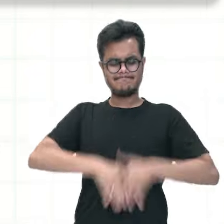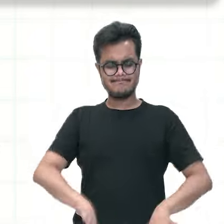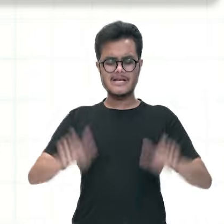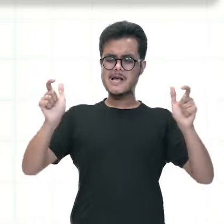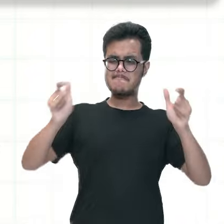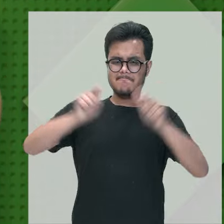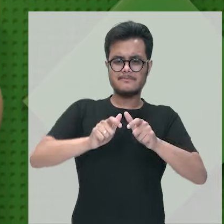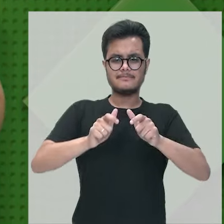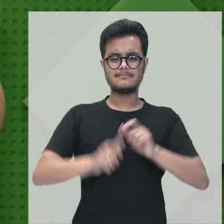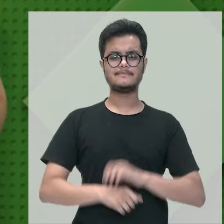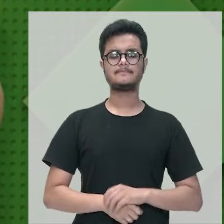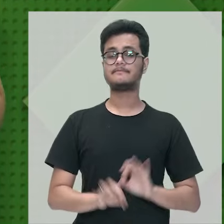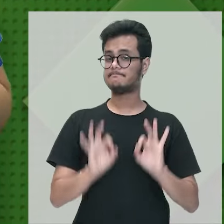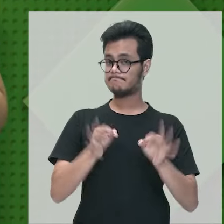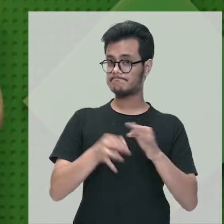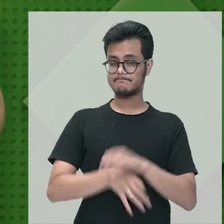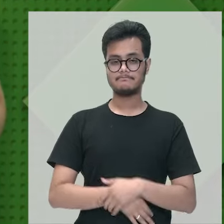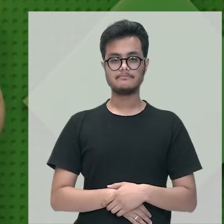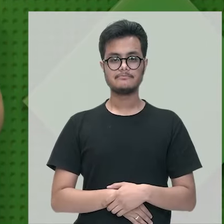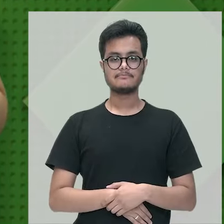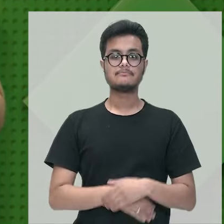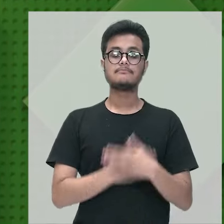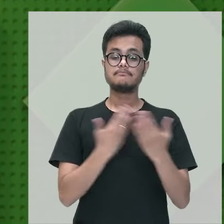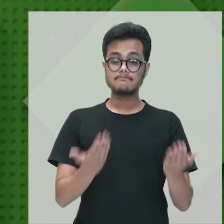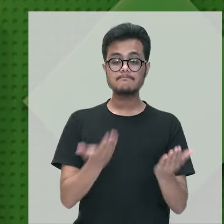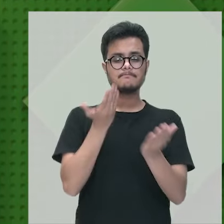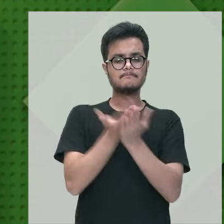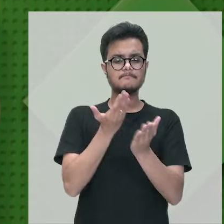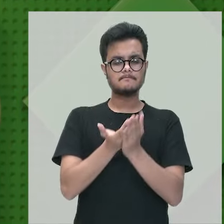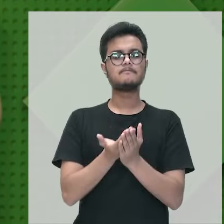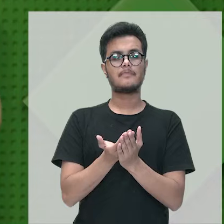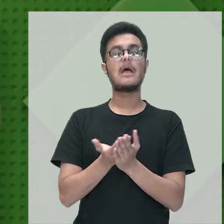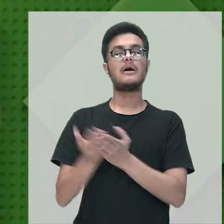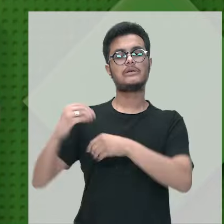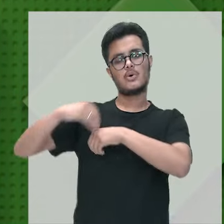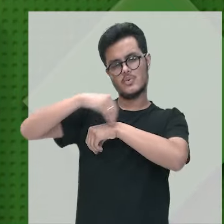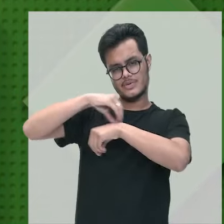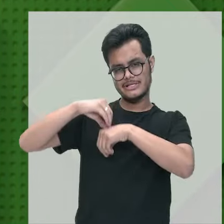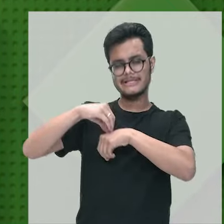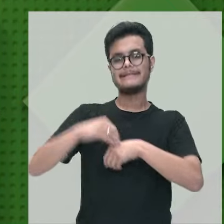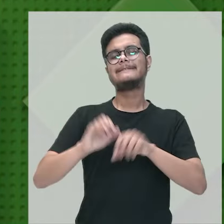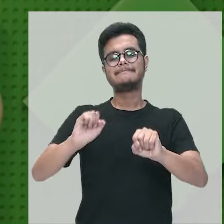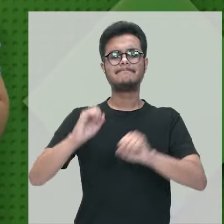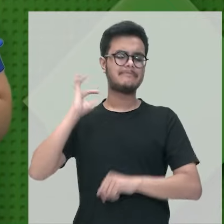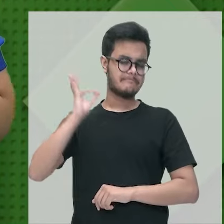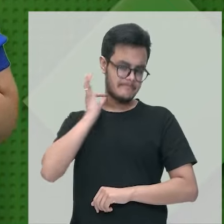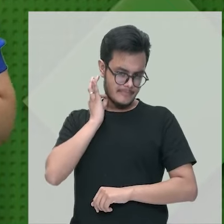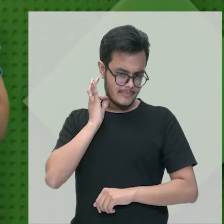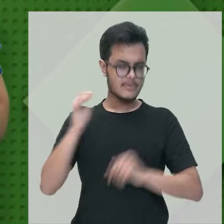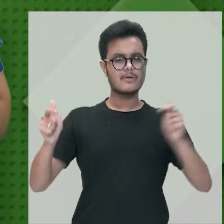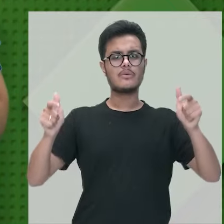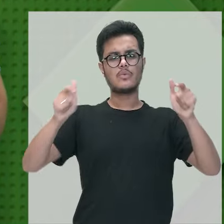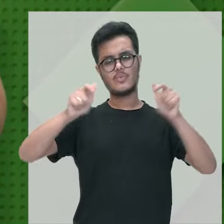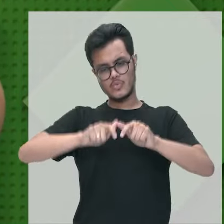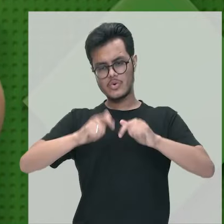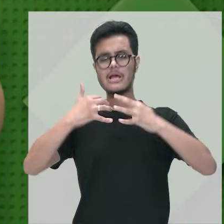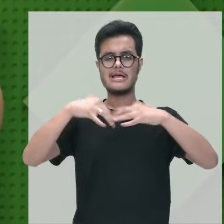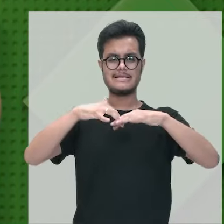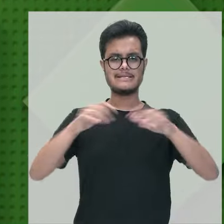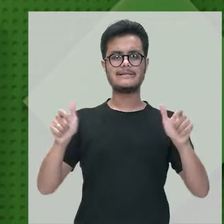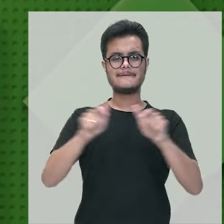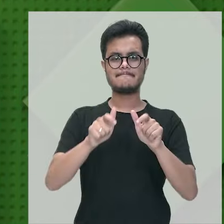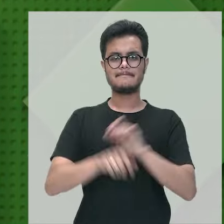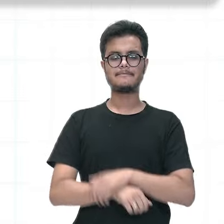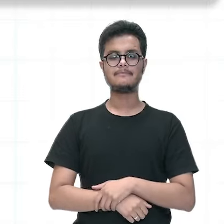formação, certo? Então, gente viu aí que o zika vírus, ele pode ainda causar más formações nos